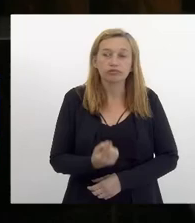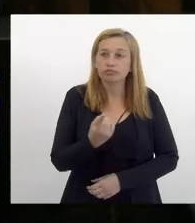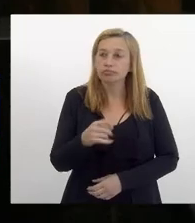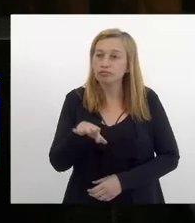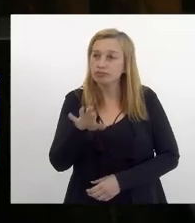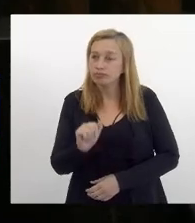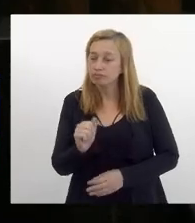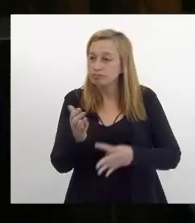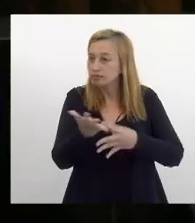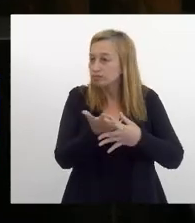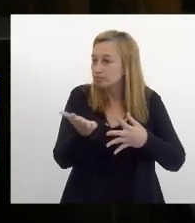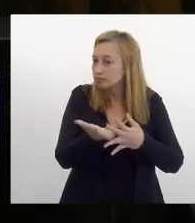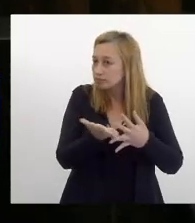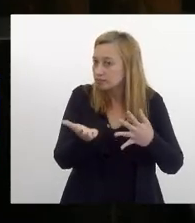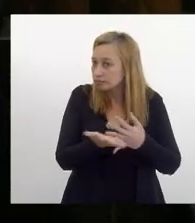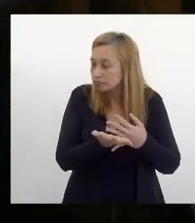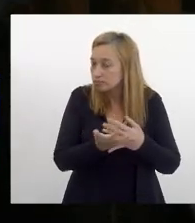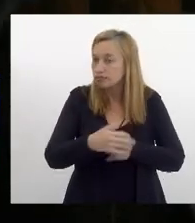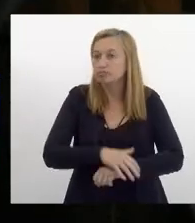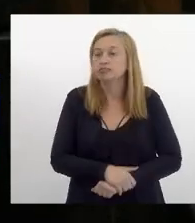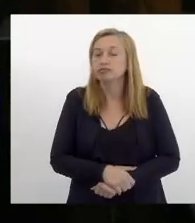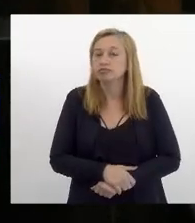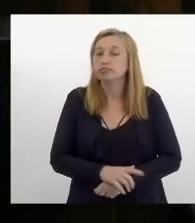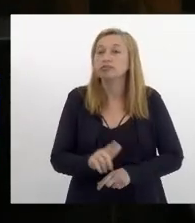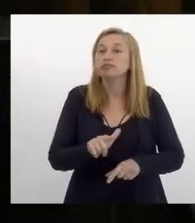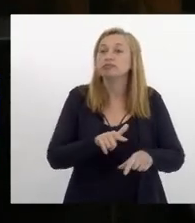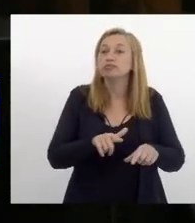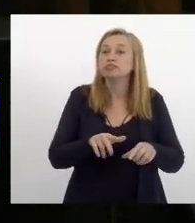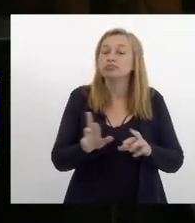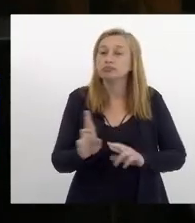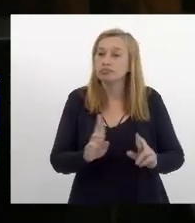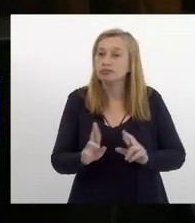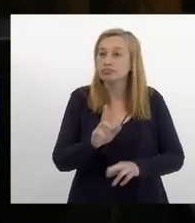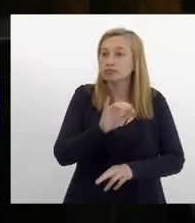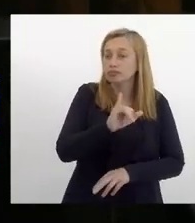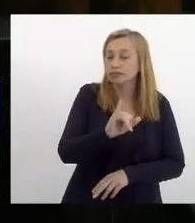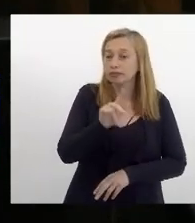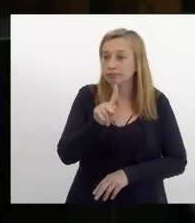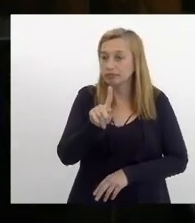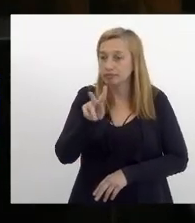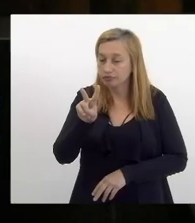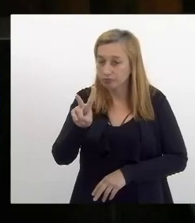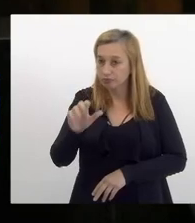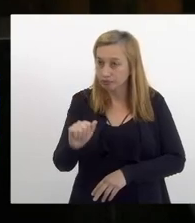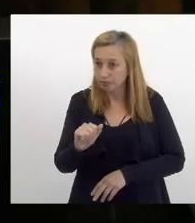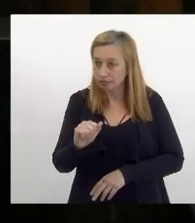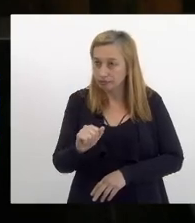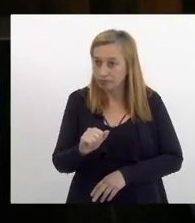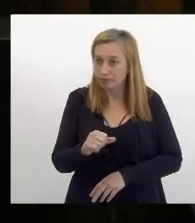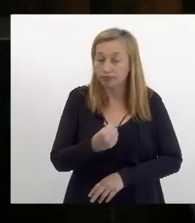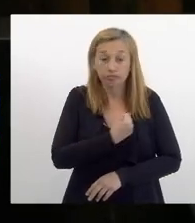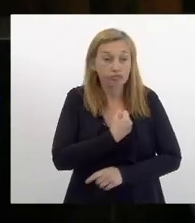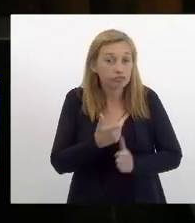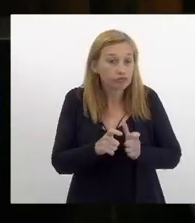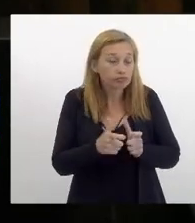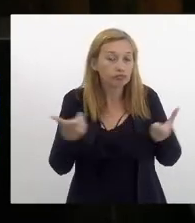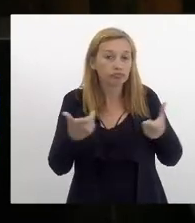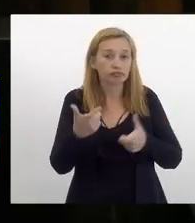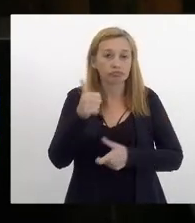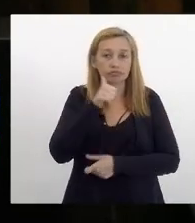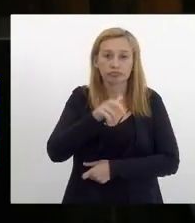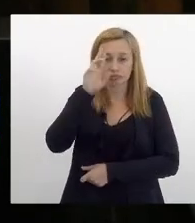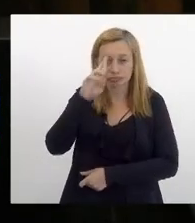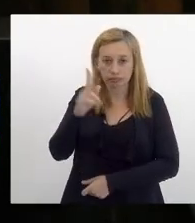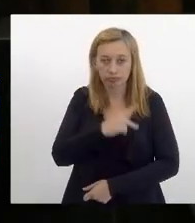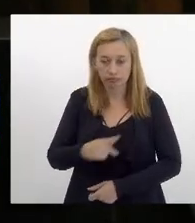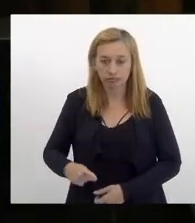de parcelamento em relação ao IPVA é uma demanda enorme senhora presidente